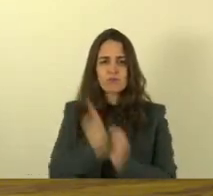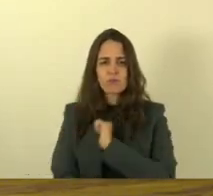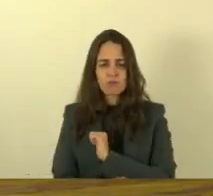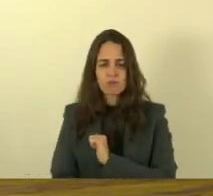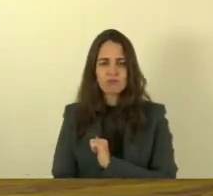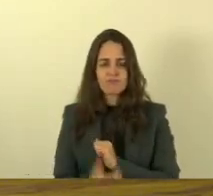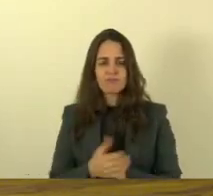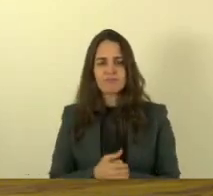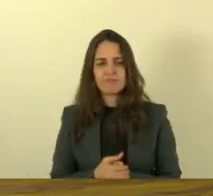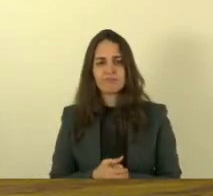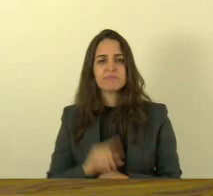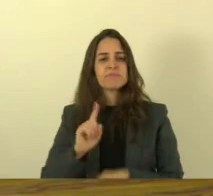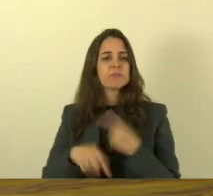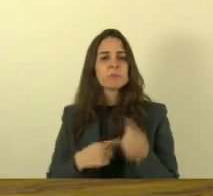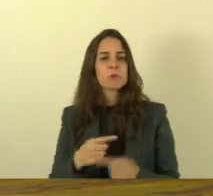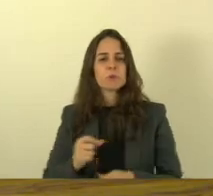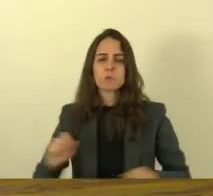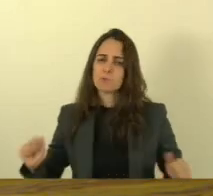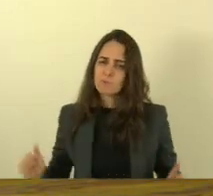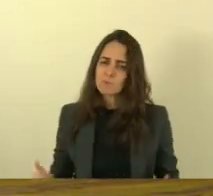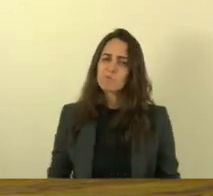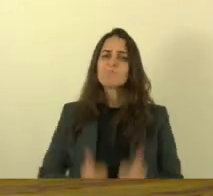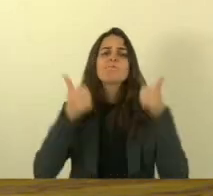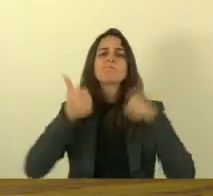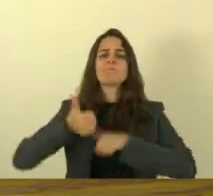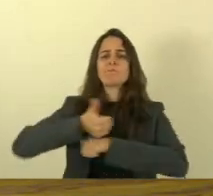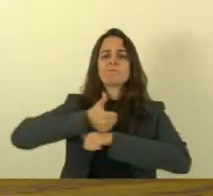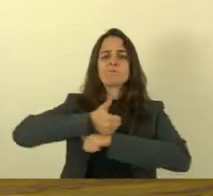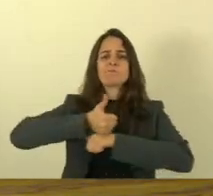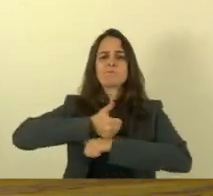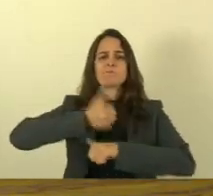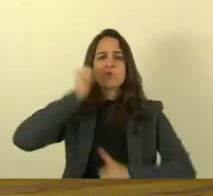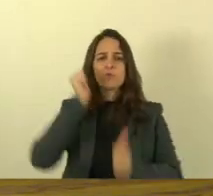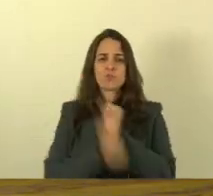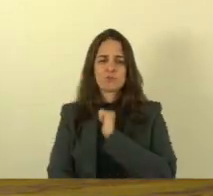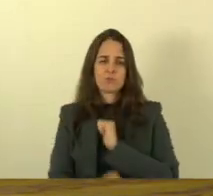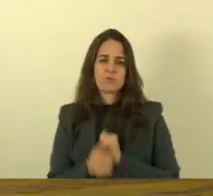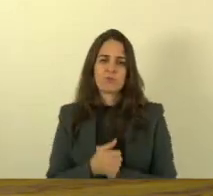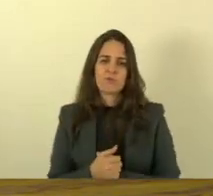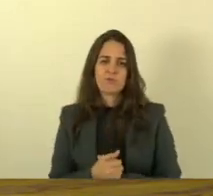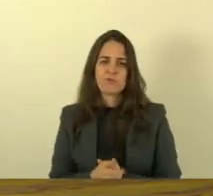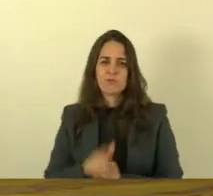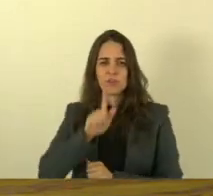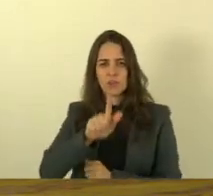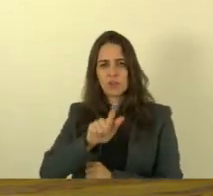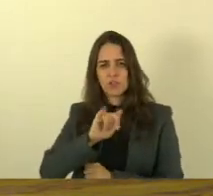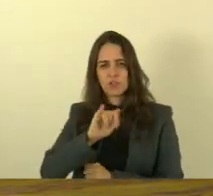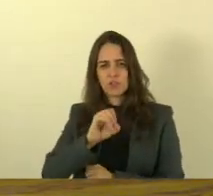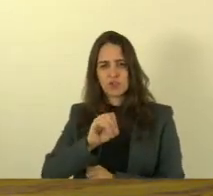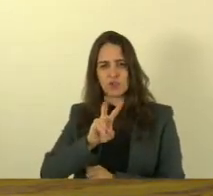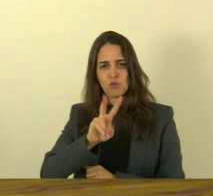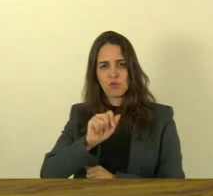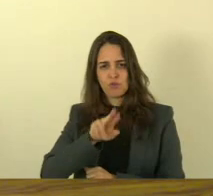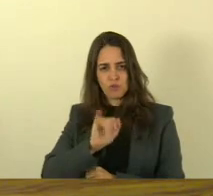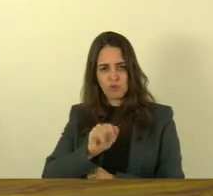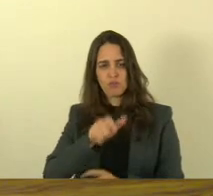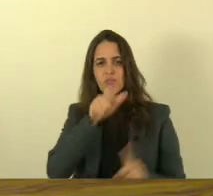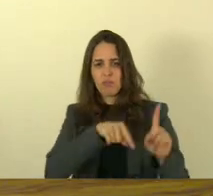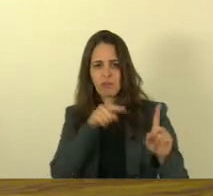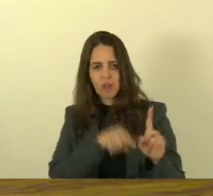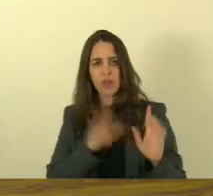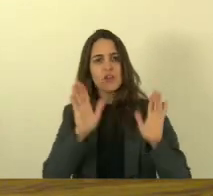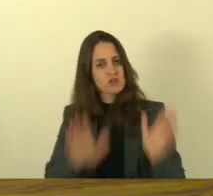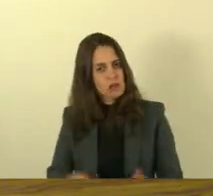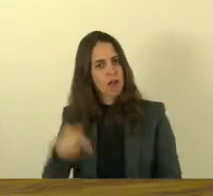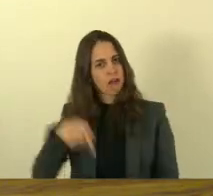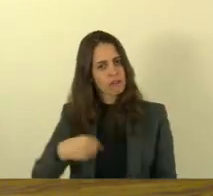e que brilharam em nossos campos Giovanni é um desses meninos que foi deputado aqui